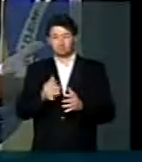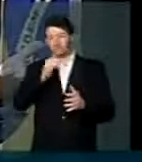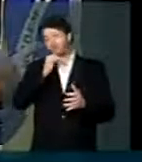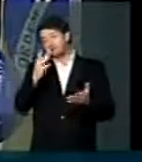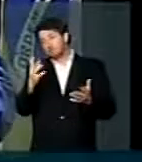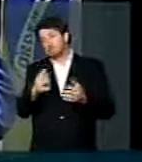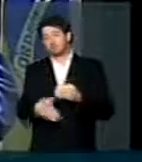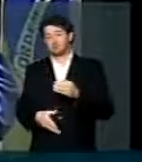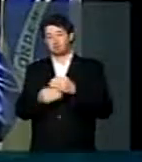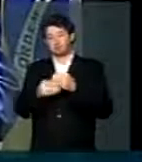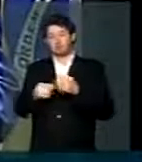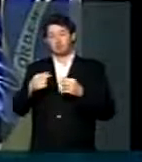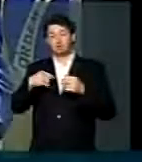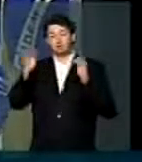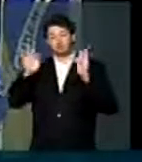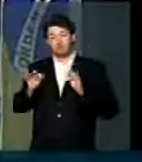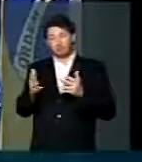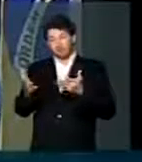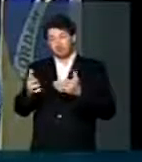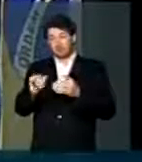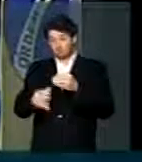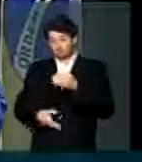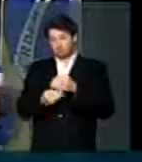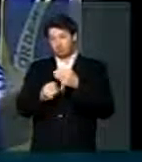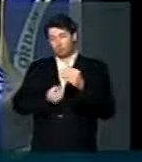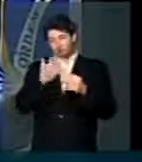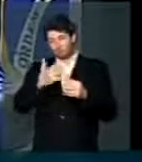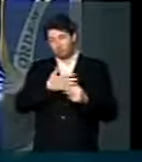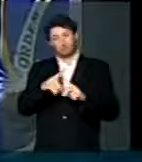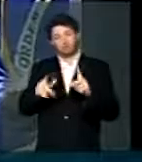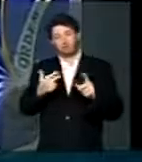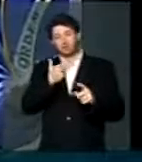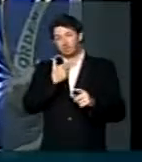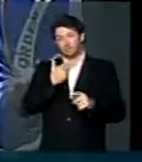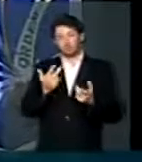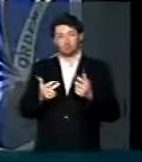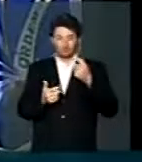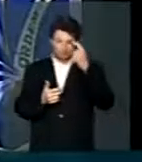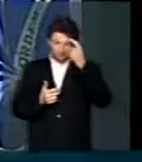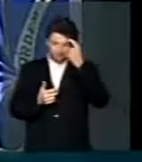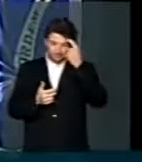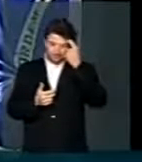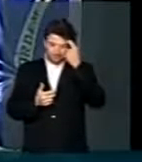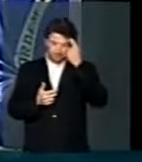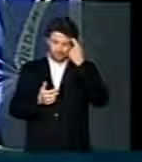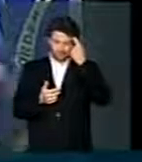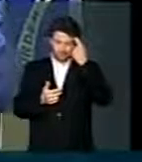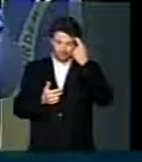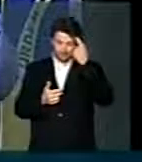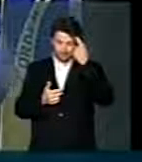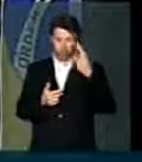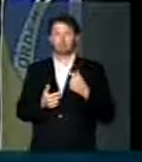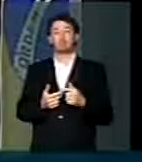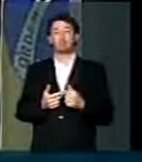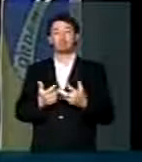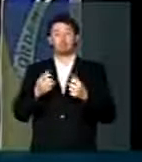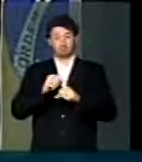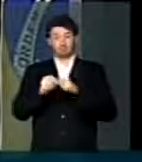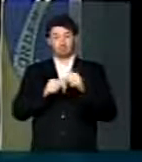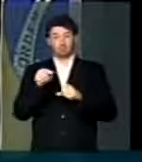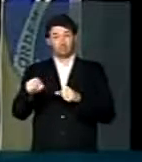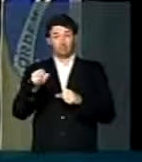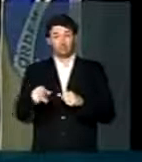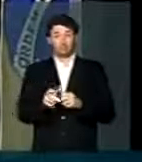Infelizmente, engrandeceria muito o meu pronunciamento, mas o regimento não permite. Vamos modificar esse